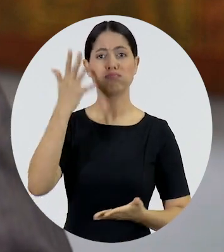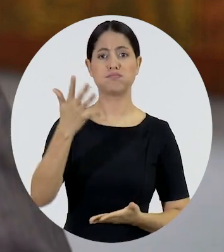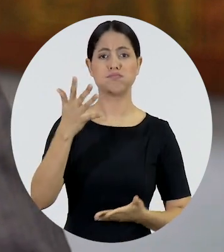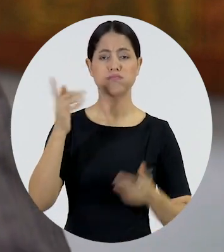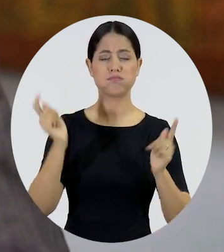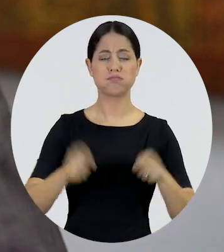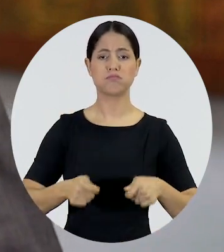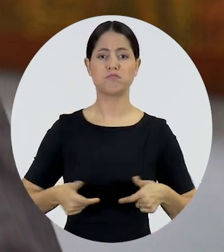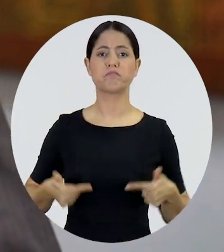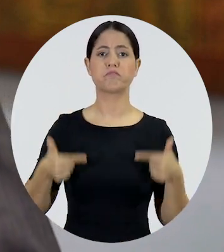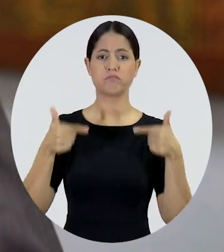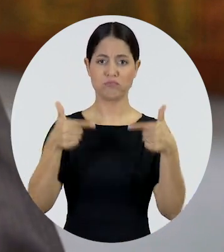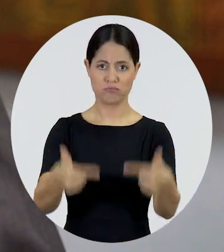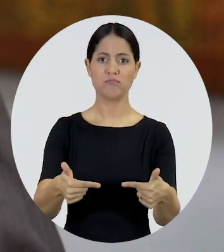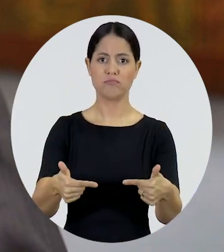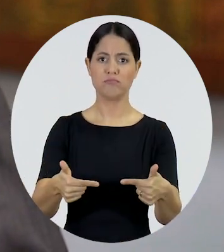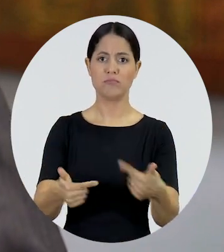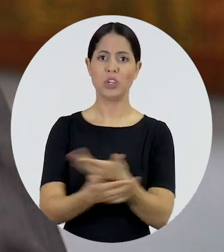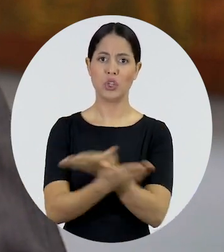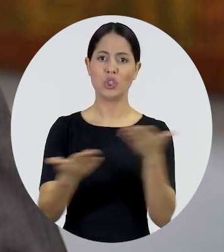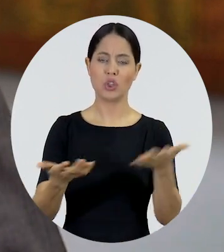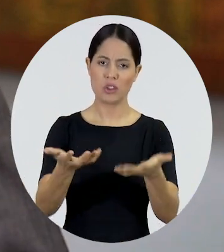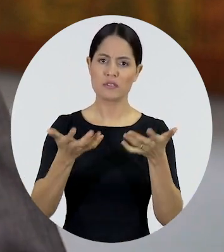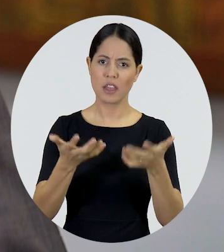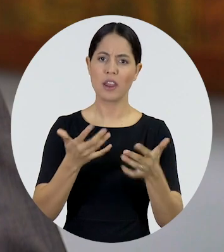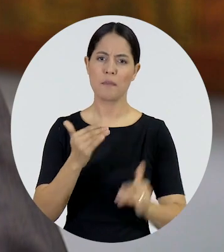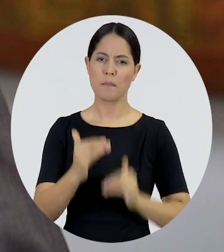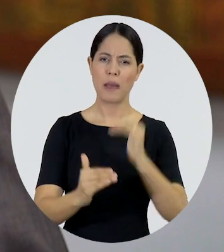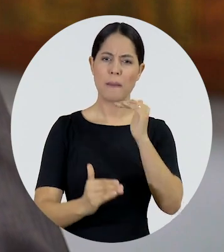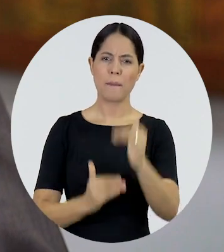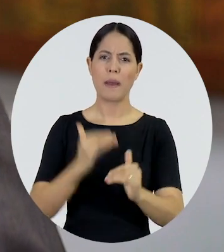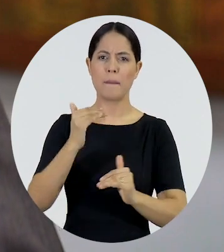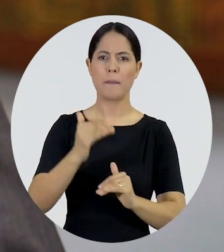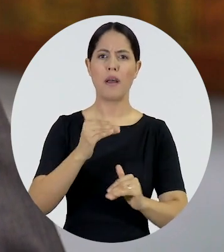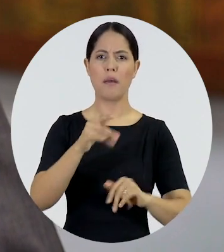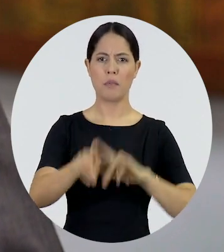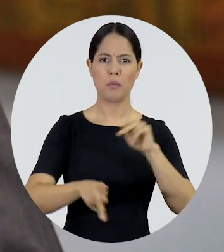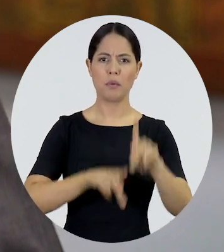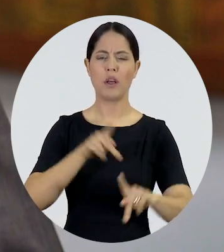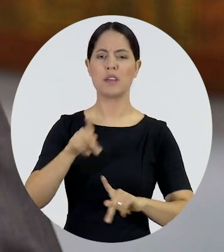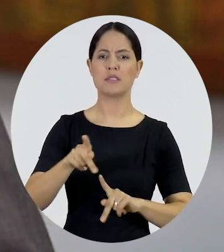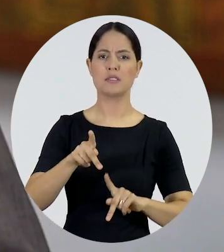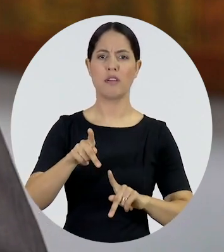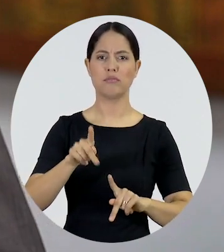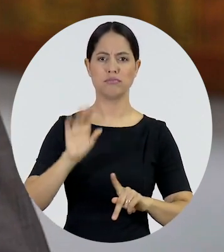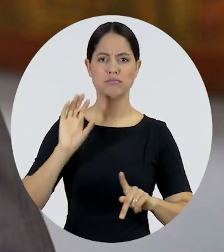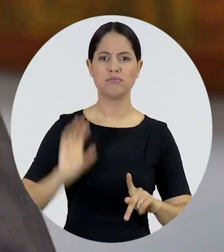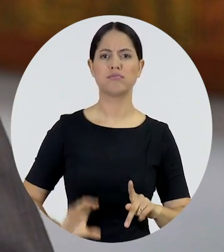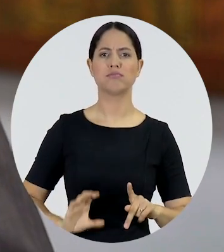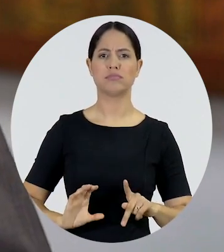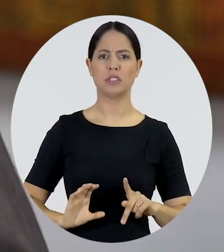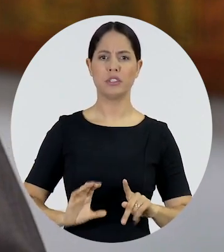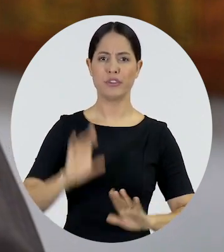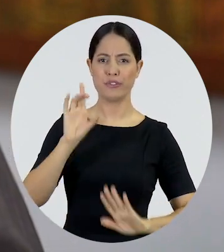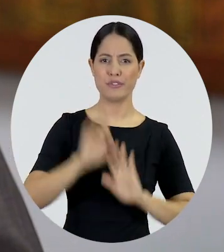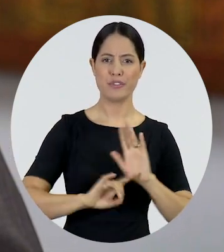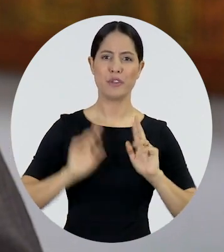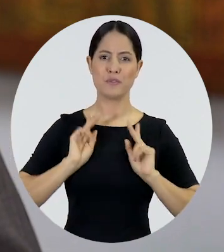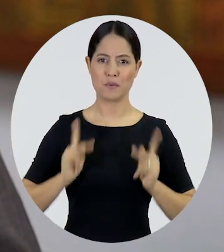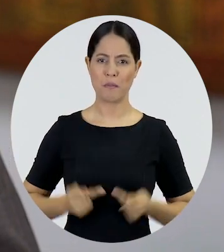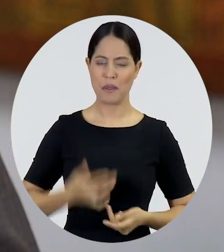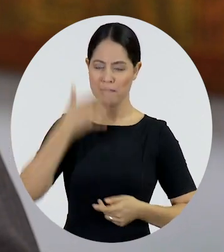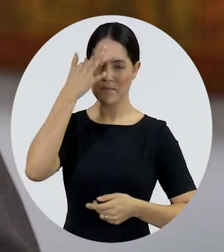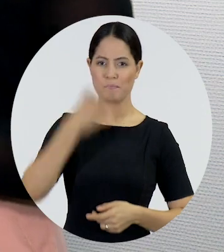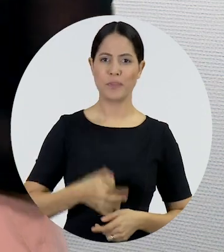estamos fazendo outra coisa, senão procurando dar um passo civilizatório, um passo de respeito à dignidade